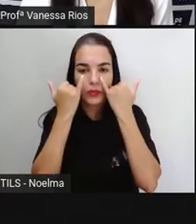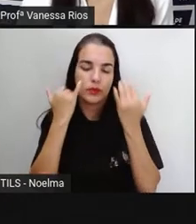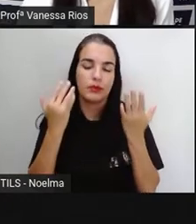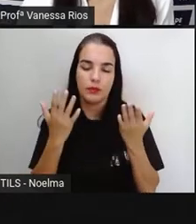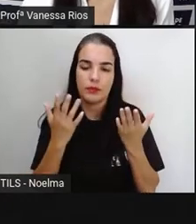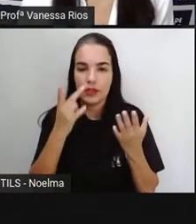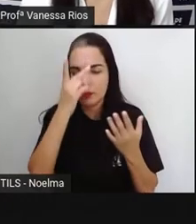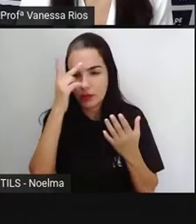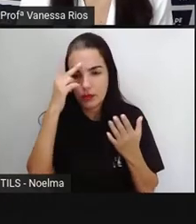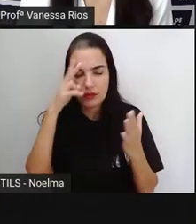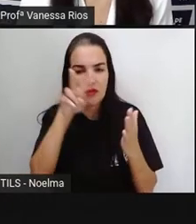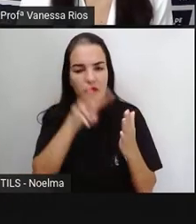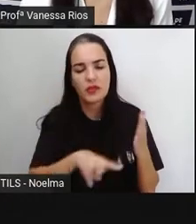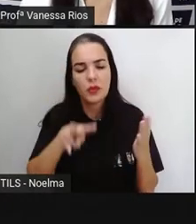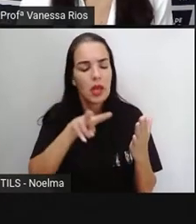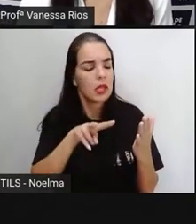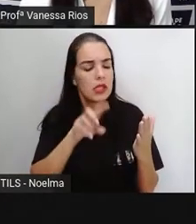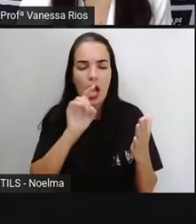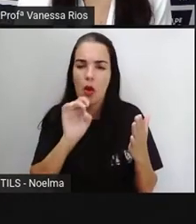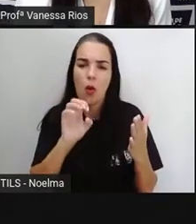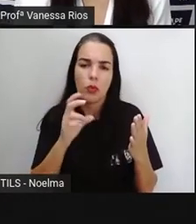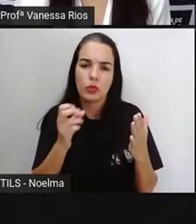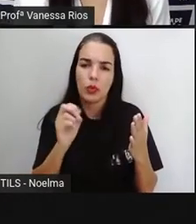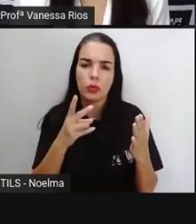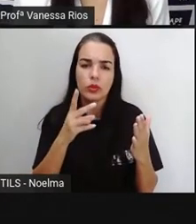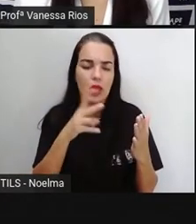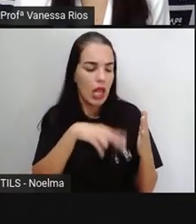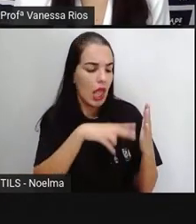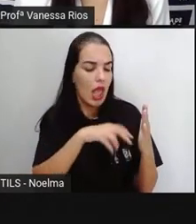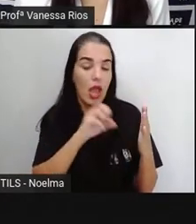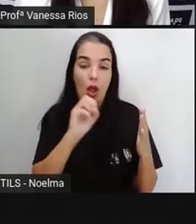para aqueles que vão ler, para aqueles que vão ouvir.